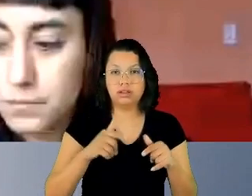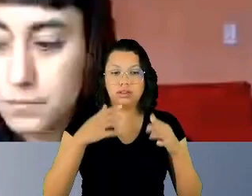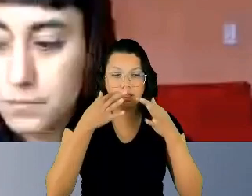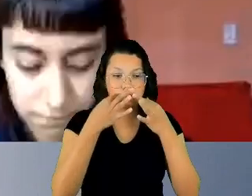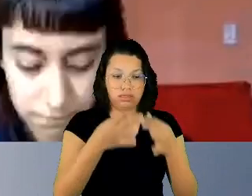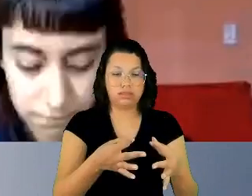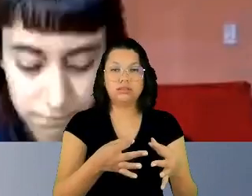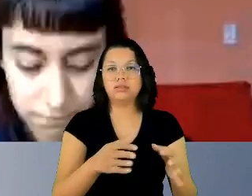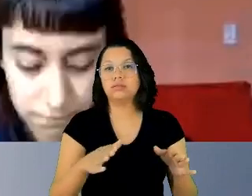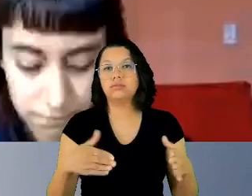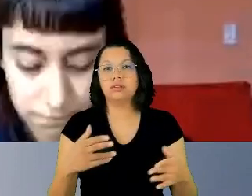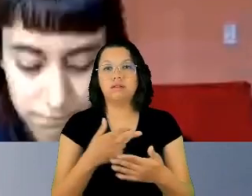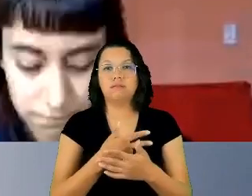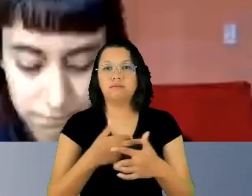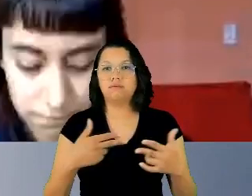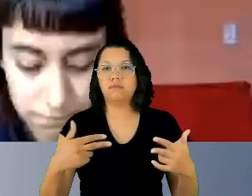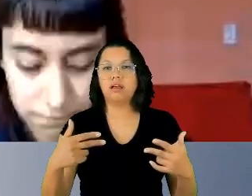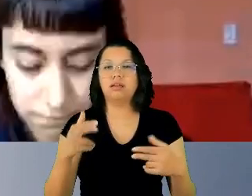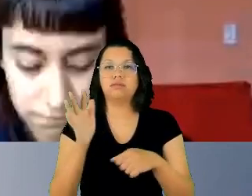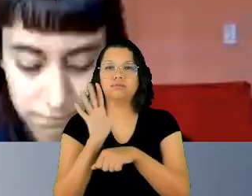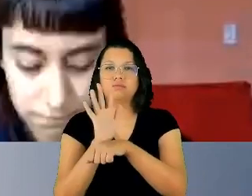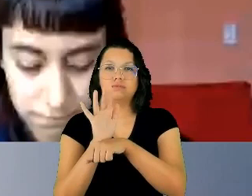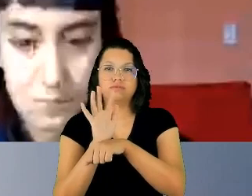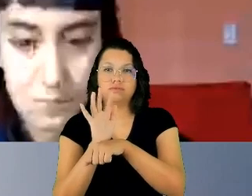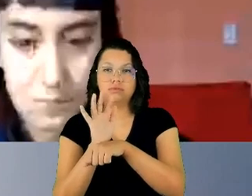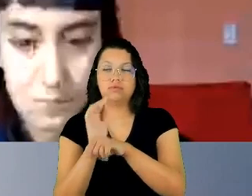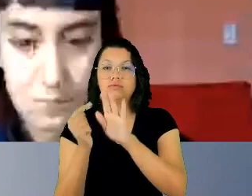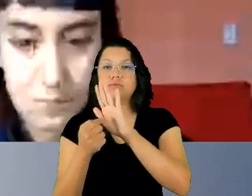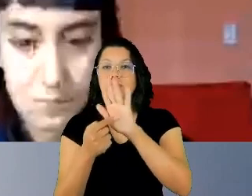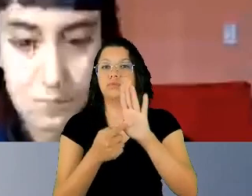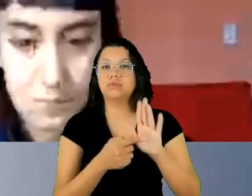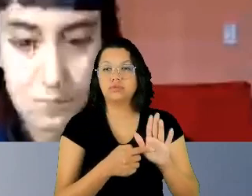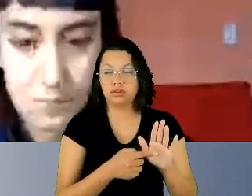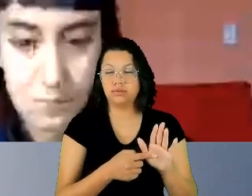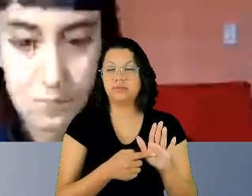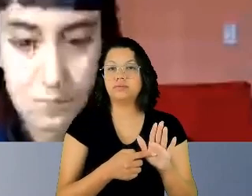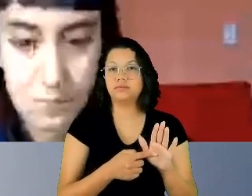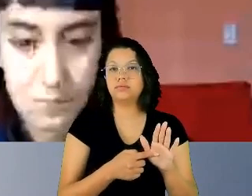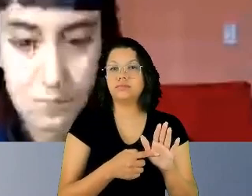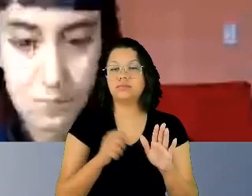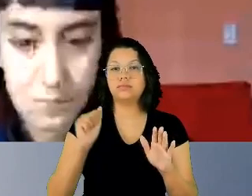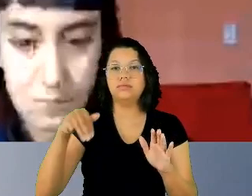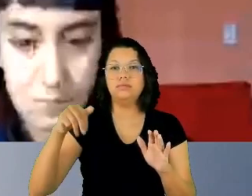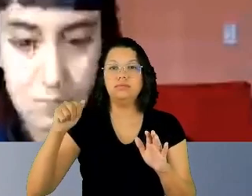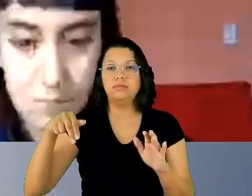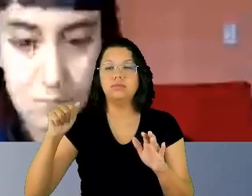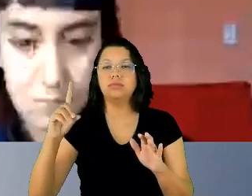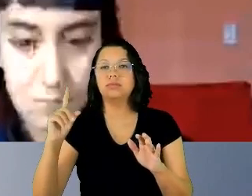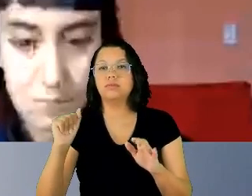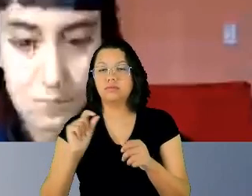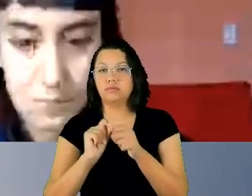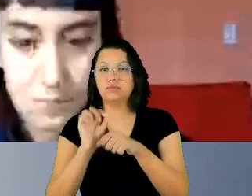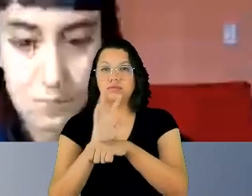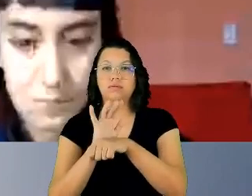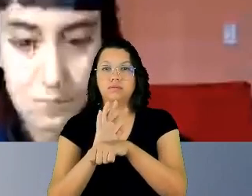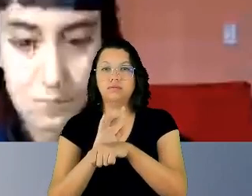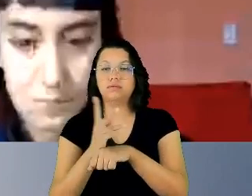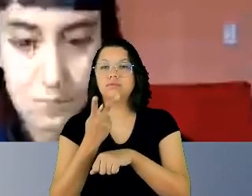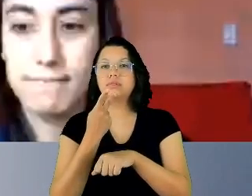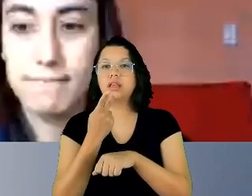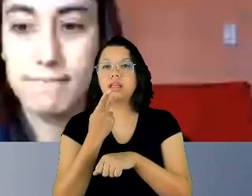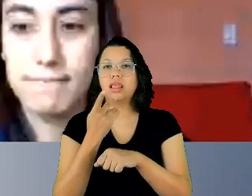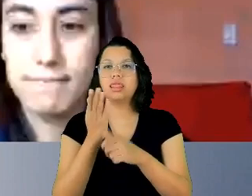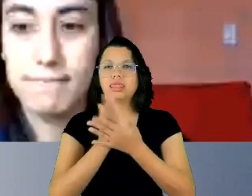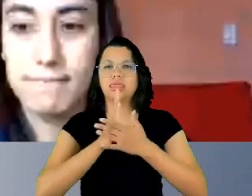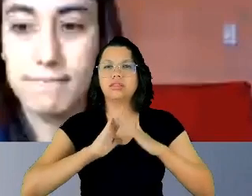inicialmente o Chega de Fio Fio, do qual é diretora a Amanda, nós fizemos várias exibições às